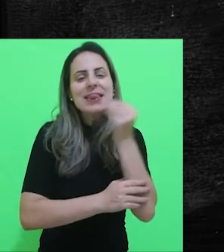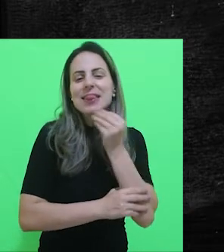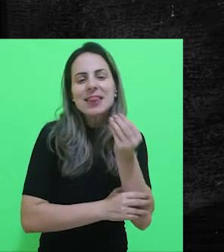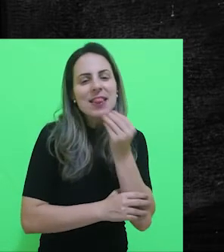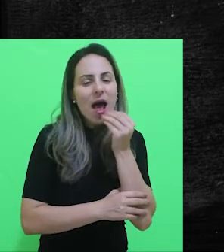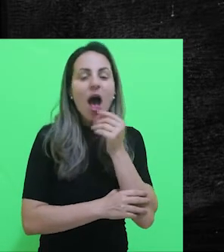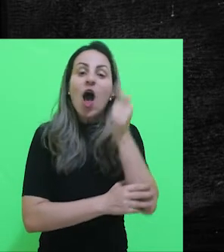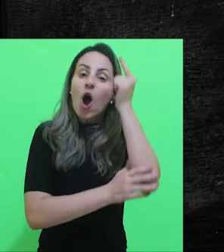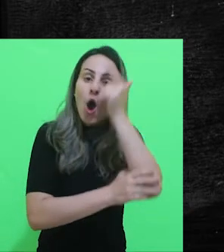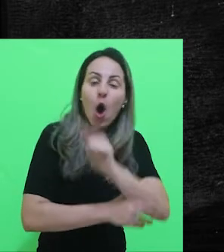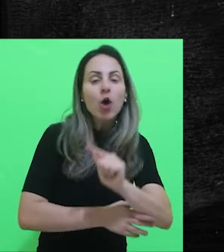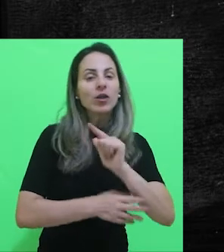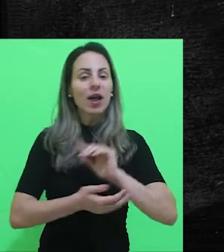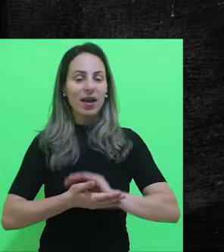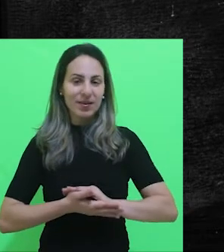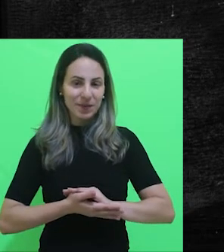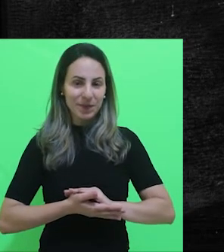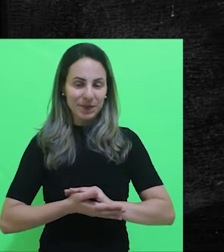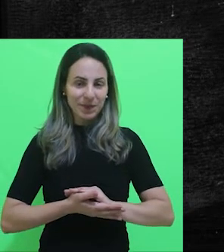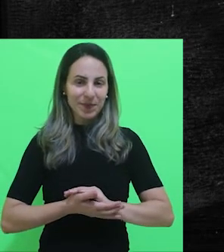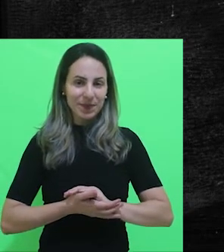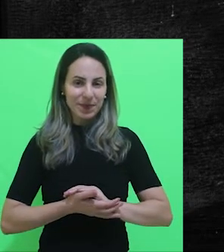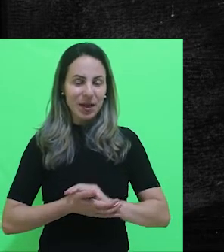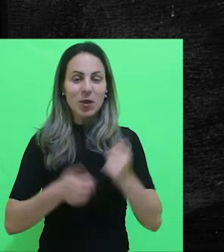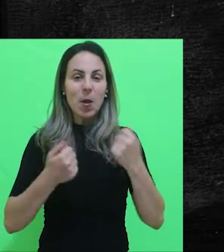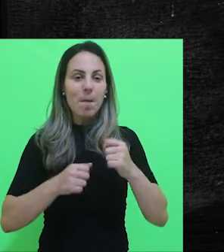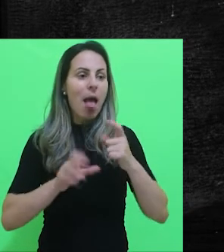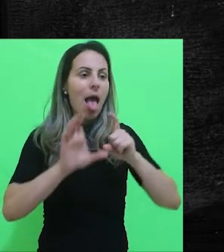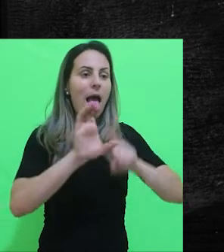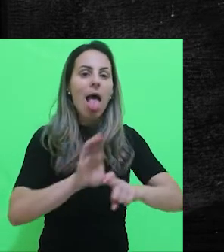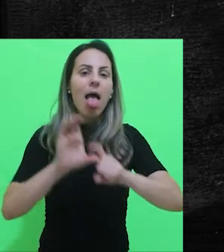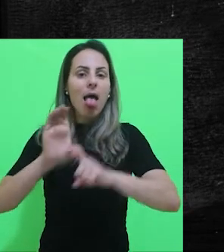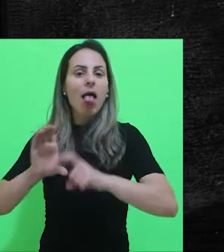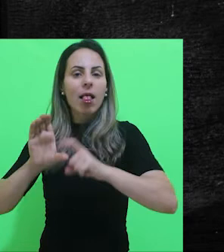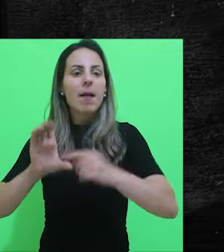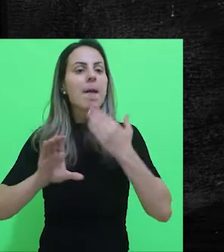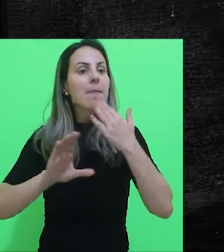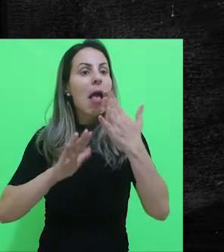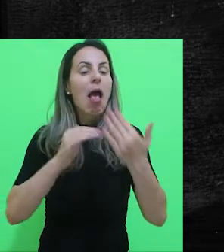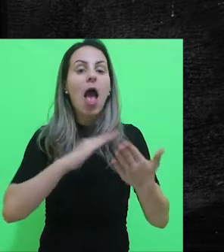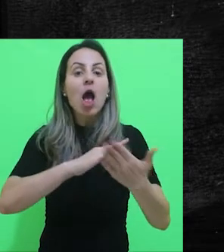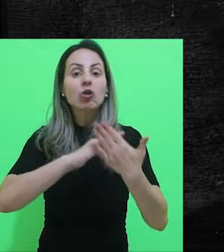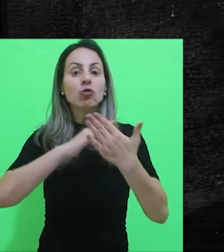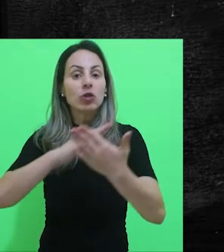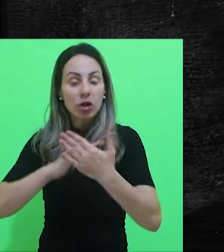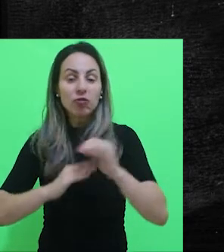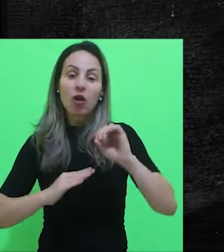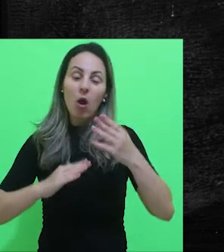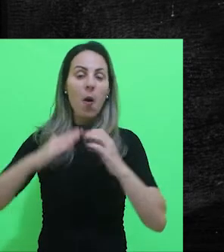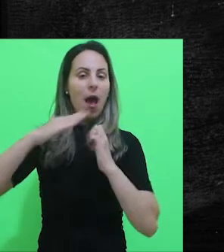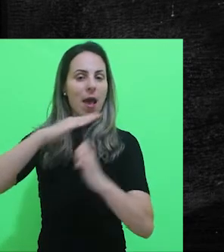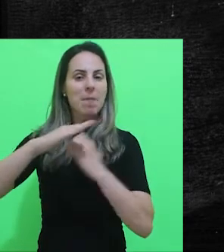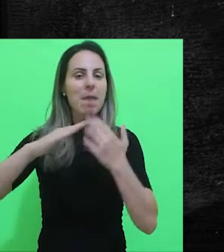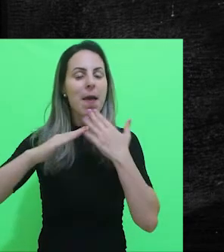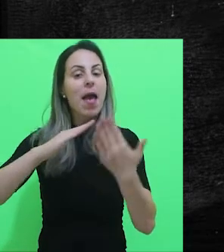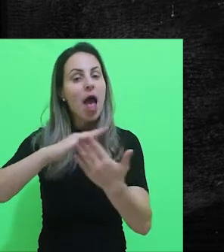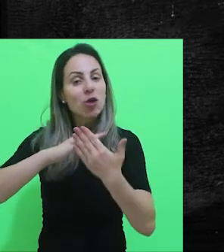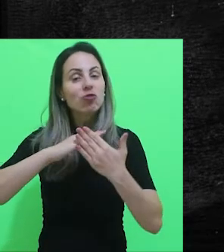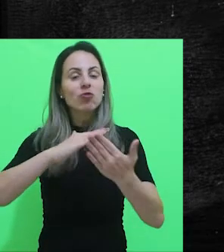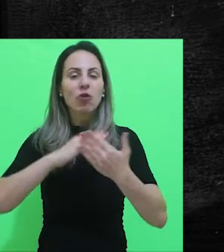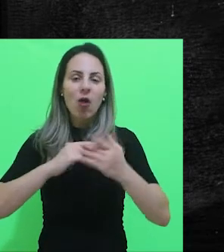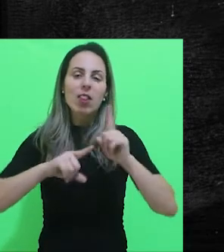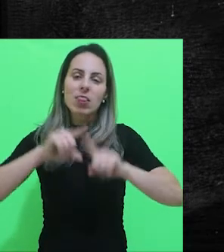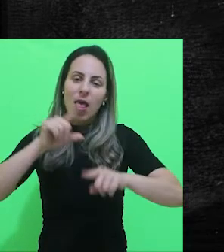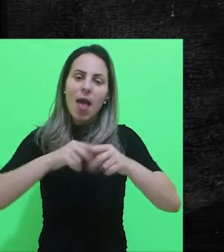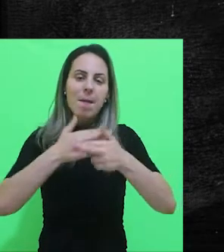ou processo seletivo, sem depender do auxílio de outra pessoa ou da própria empresa para te fornecer esse